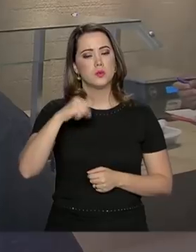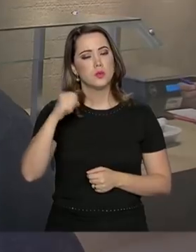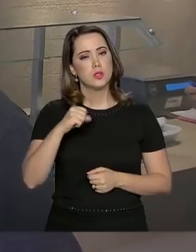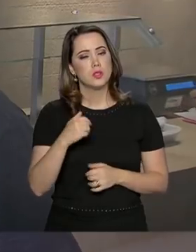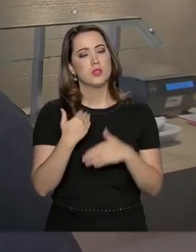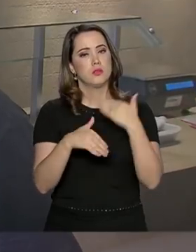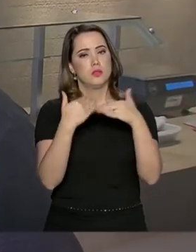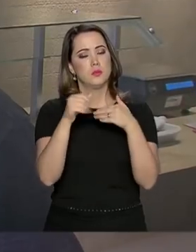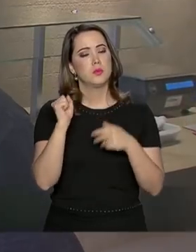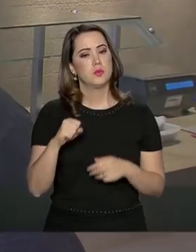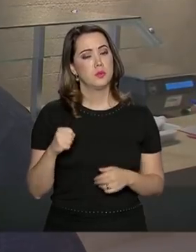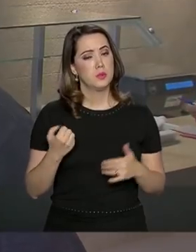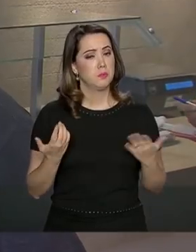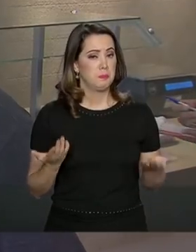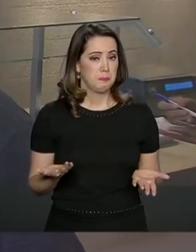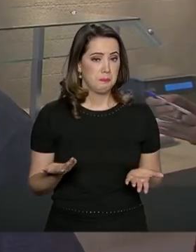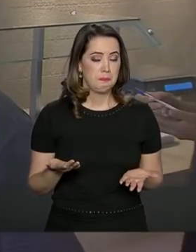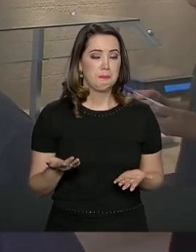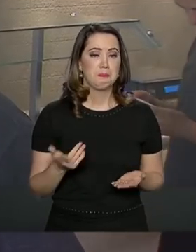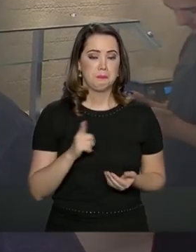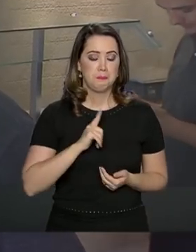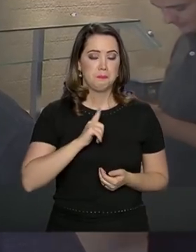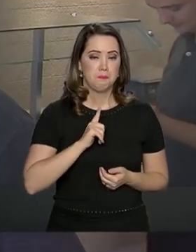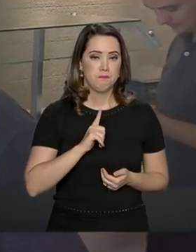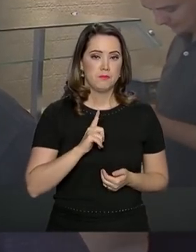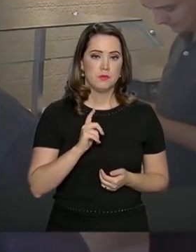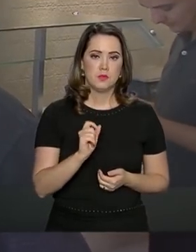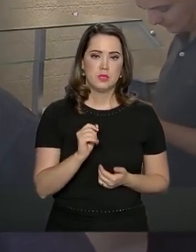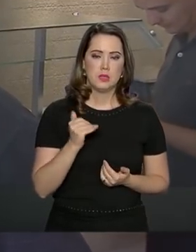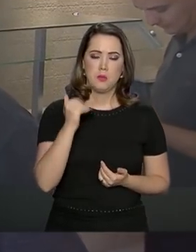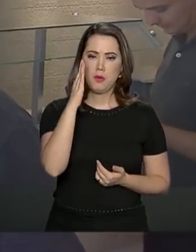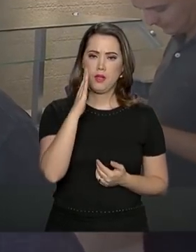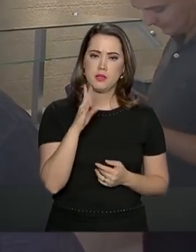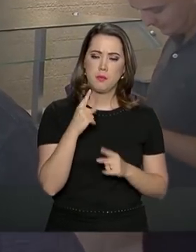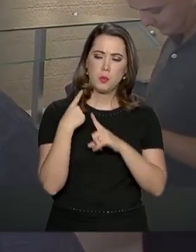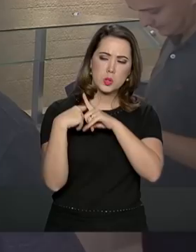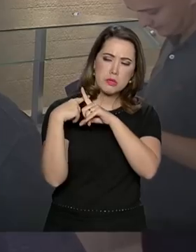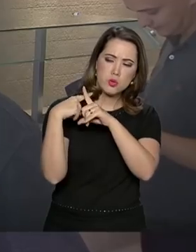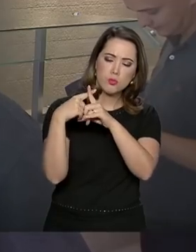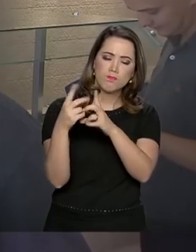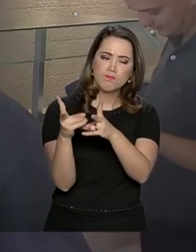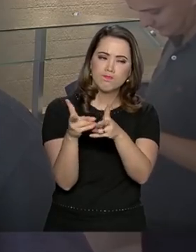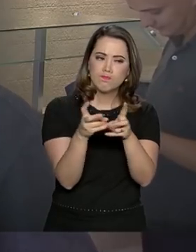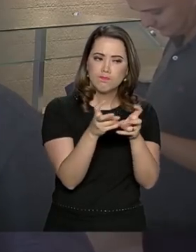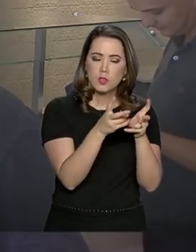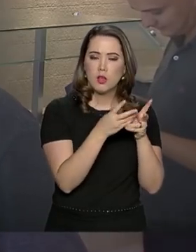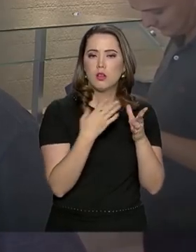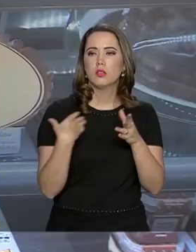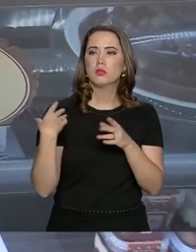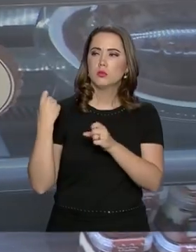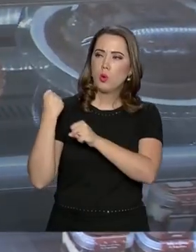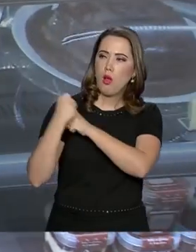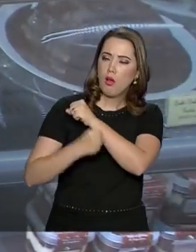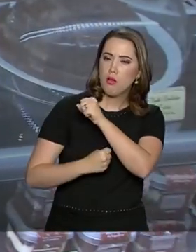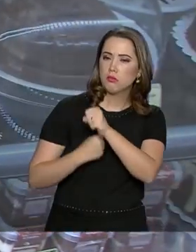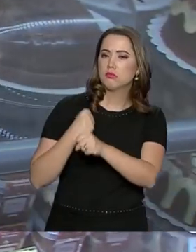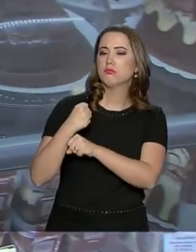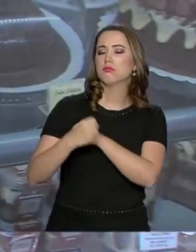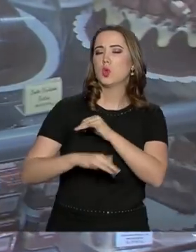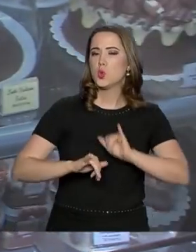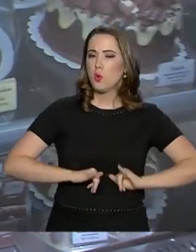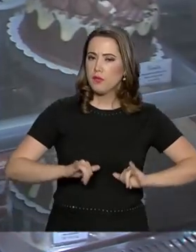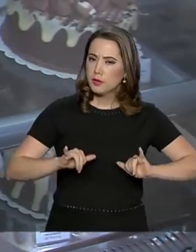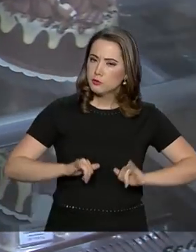algum tipo de crescimento, algo mais que positivo devido aos anos que a gente vem sofrendo